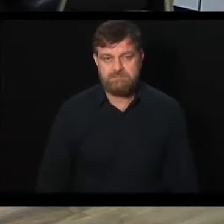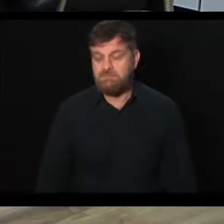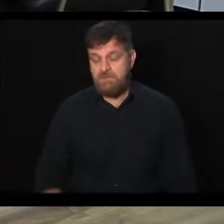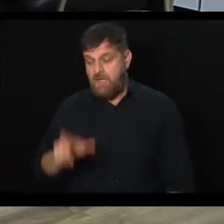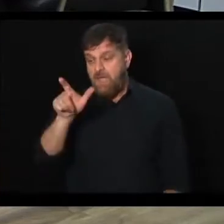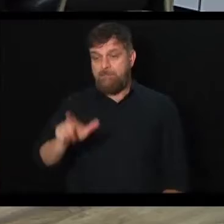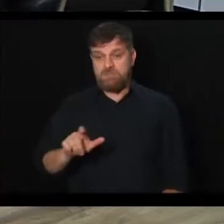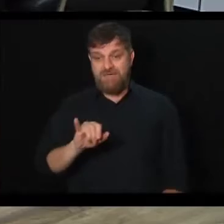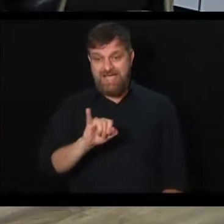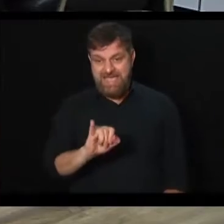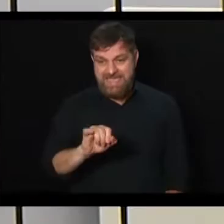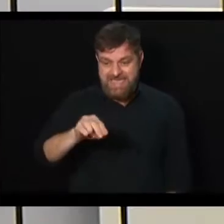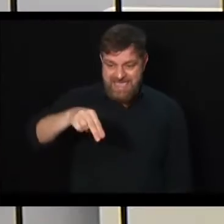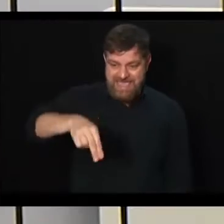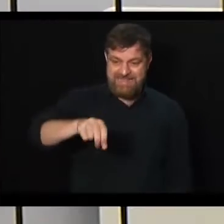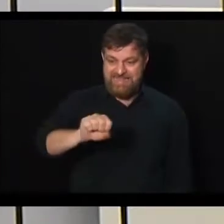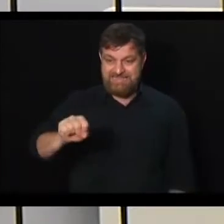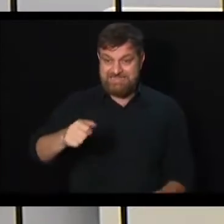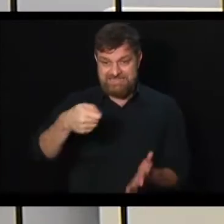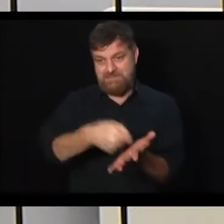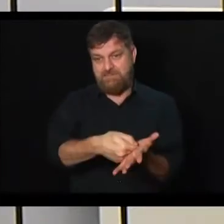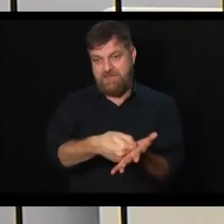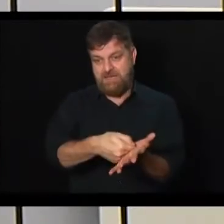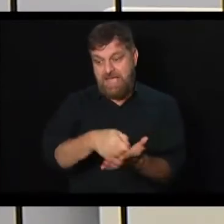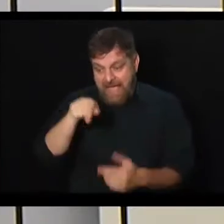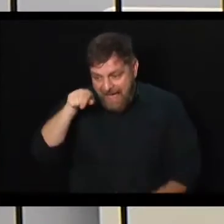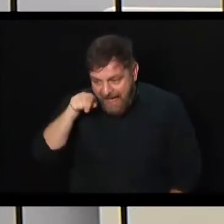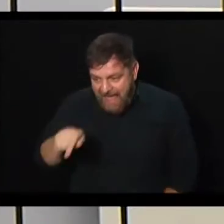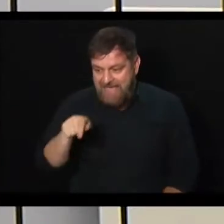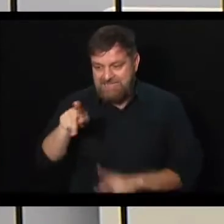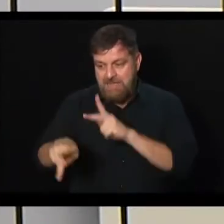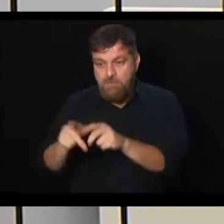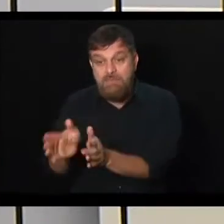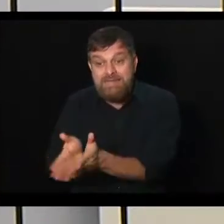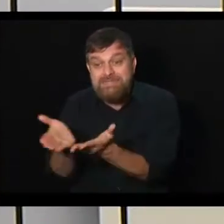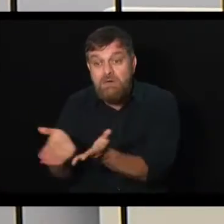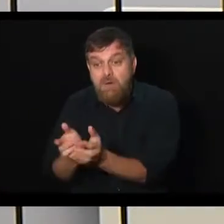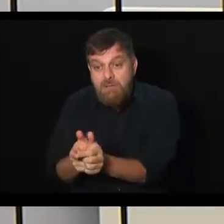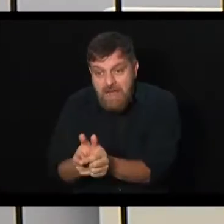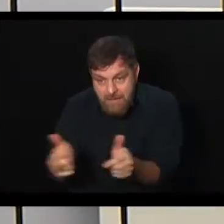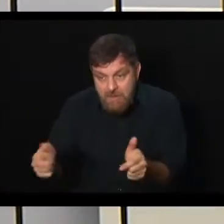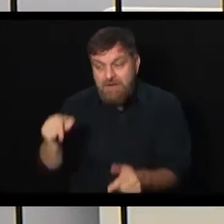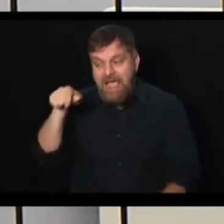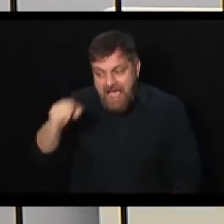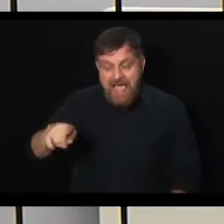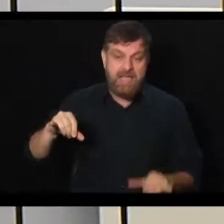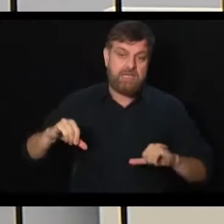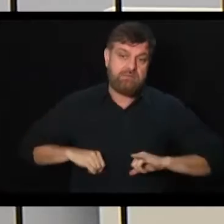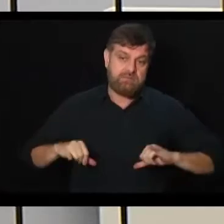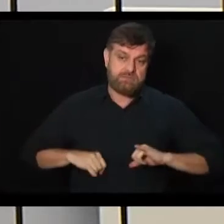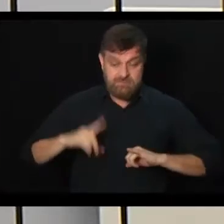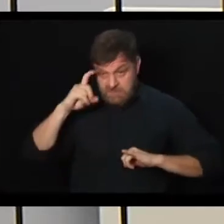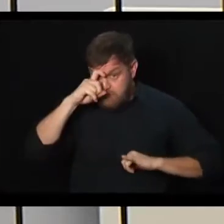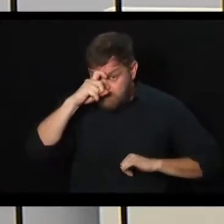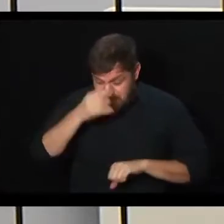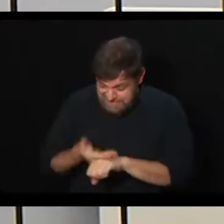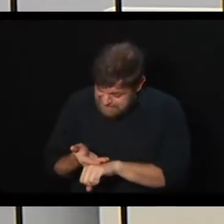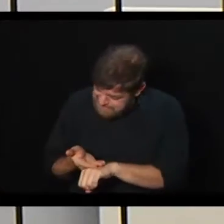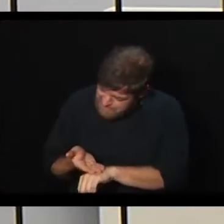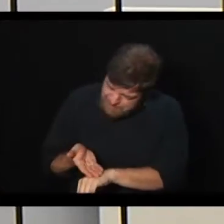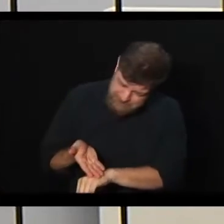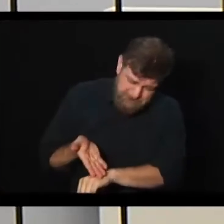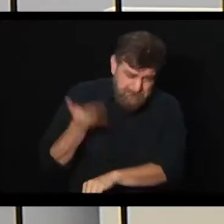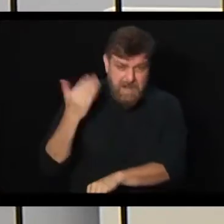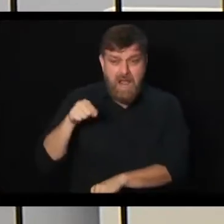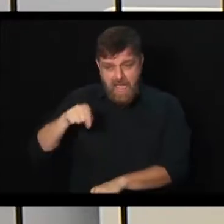INSS. E essa é exatamente, essa que é a maior parte da população que está mais sujeita às dificuldades, que vai ser a